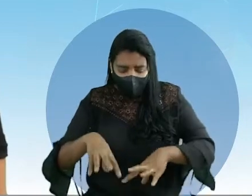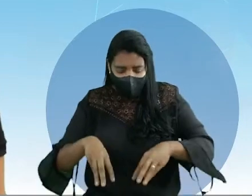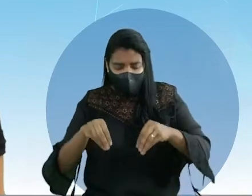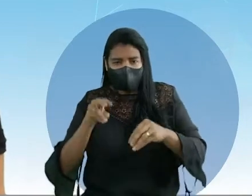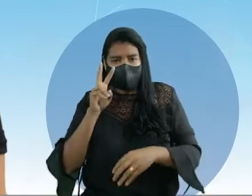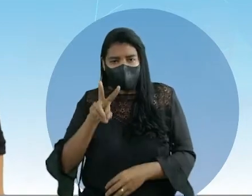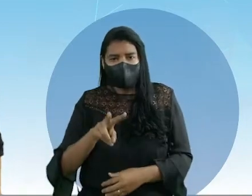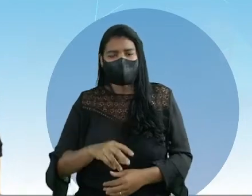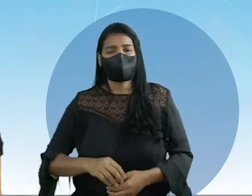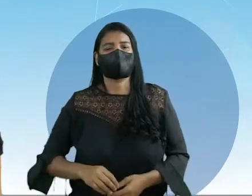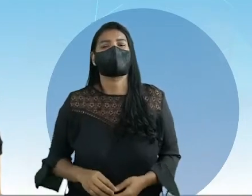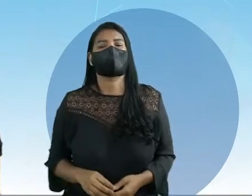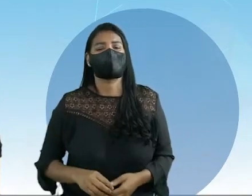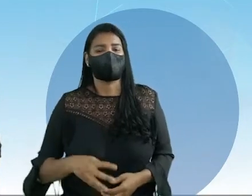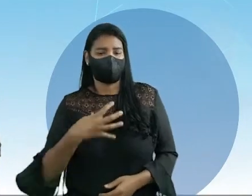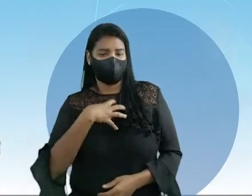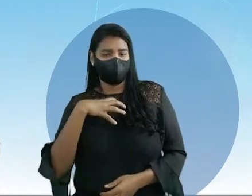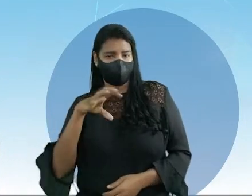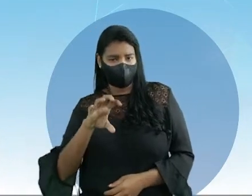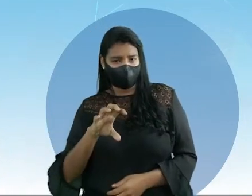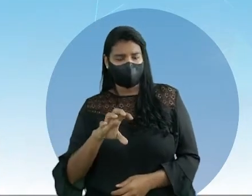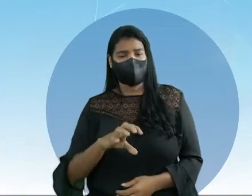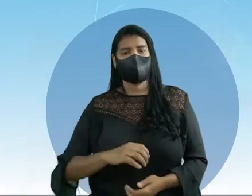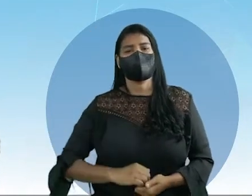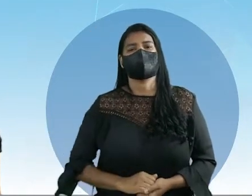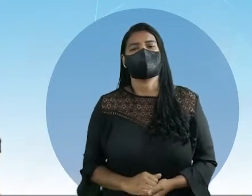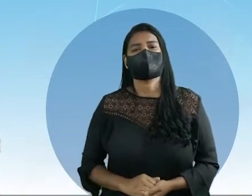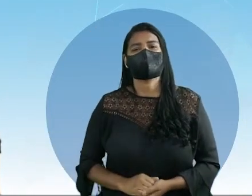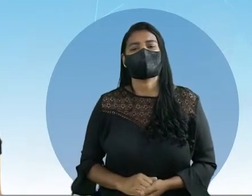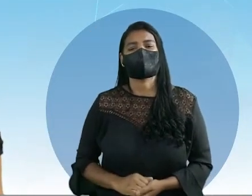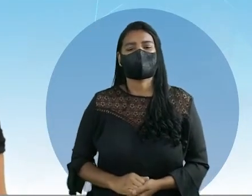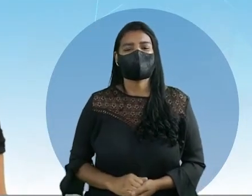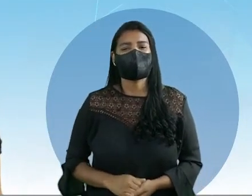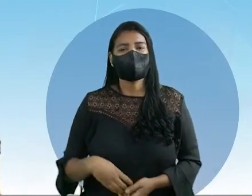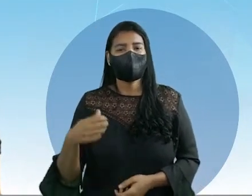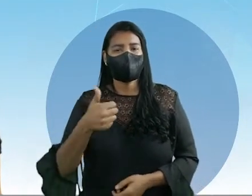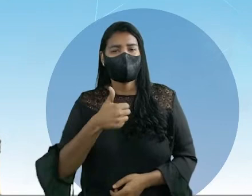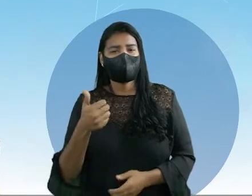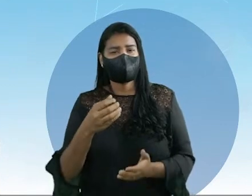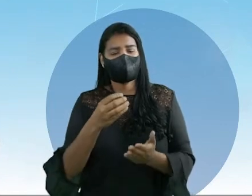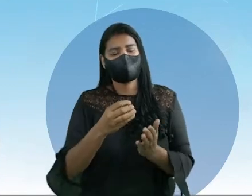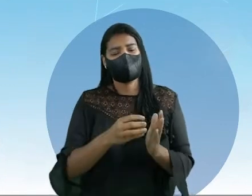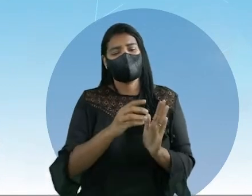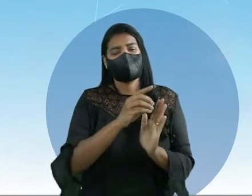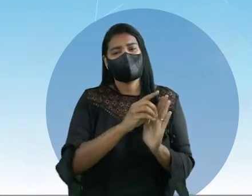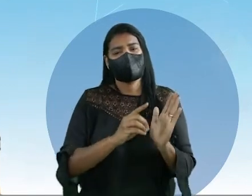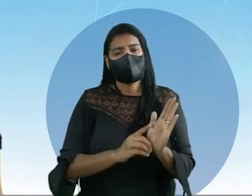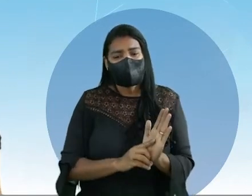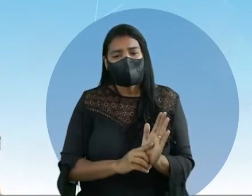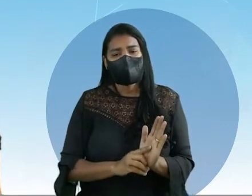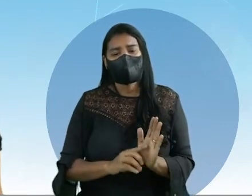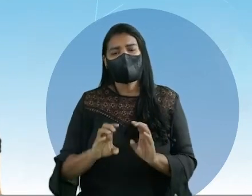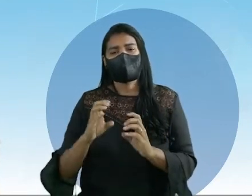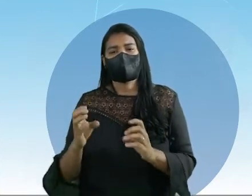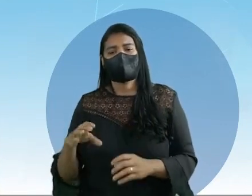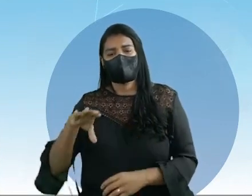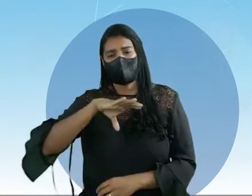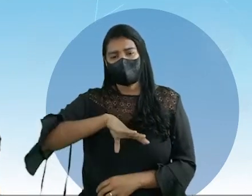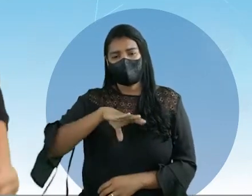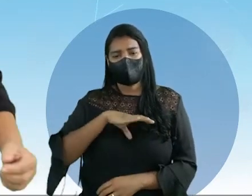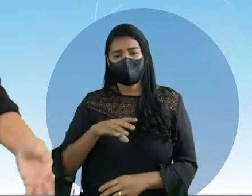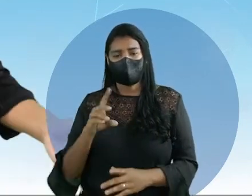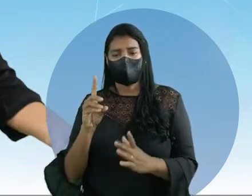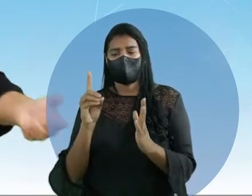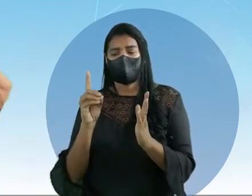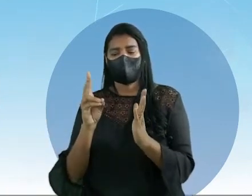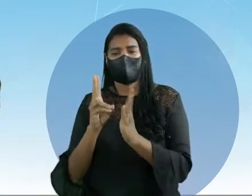foi lá. No Porto Seguro. Lá na Bahia. Nas primeiras décadas de colonização portuguesa, os povos indígenas se